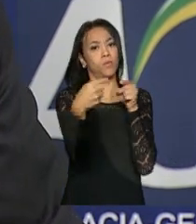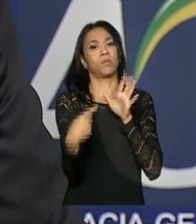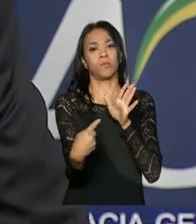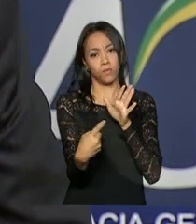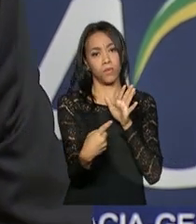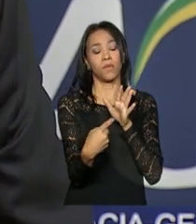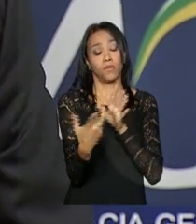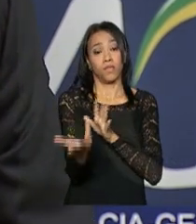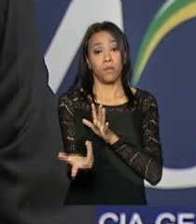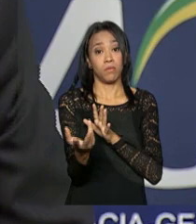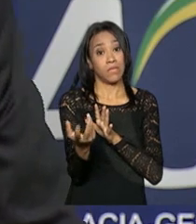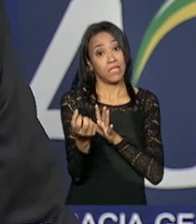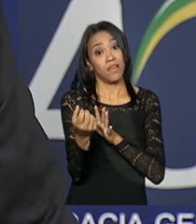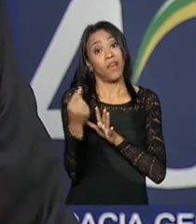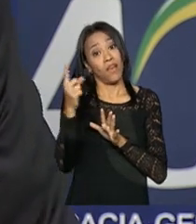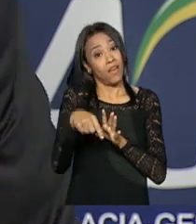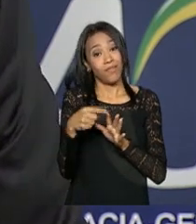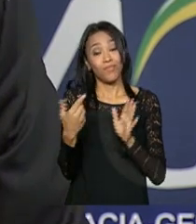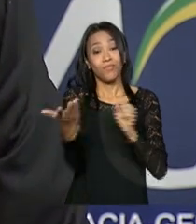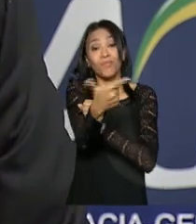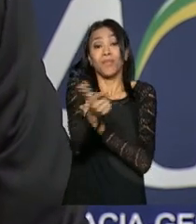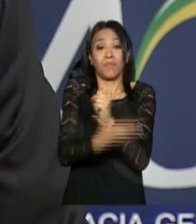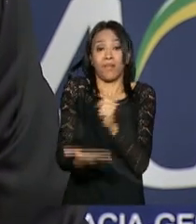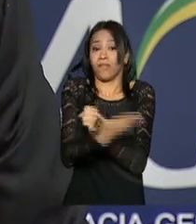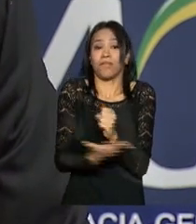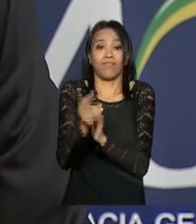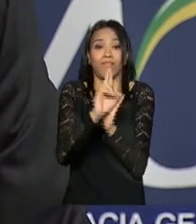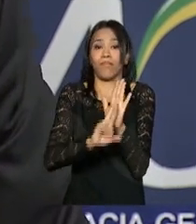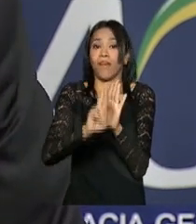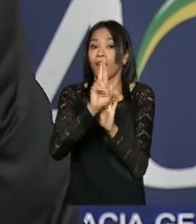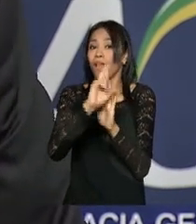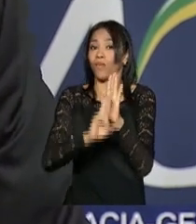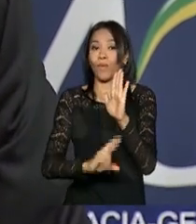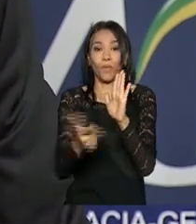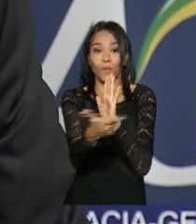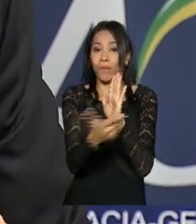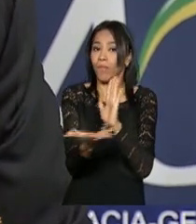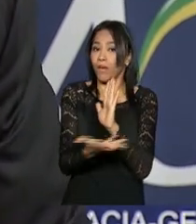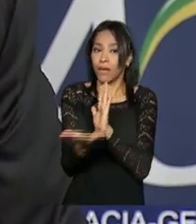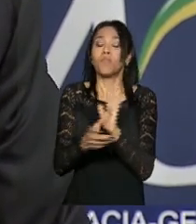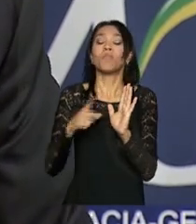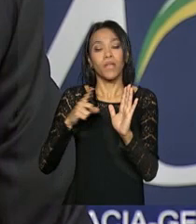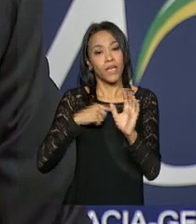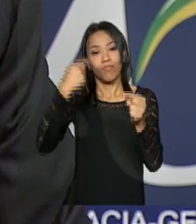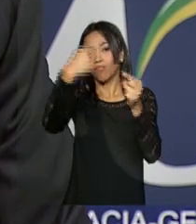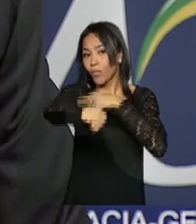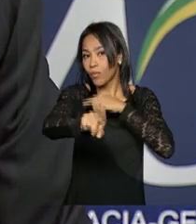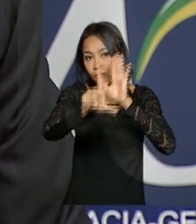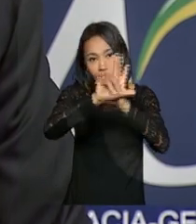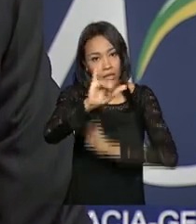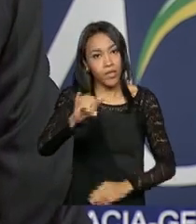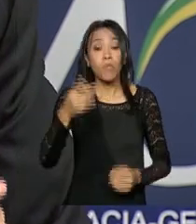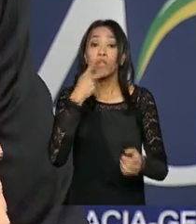E se não fosse nulo, é improcedente. Improcedente, porque não se demonstra a ilegalidade dos decretos.